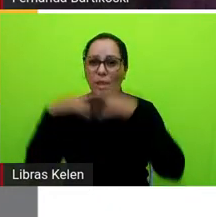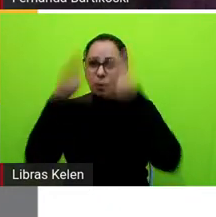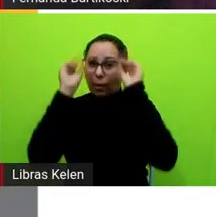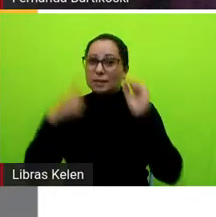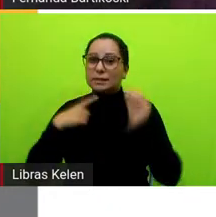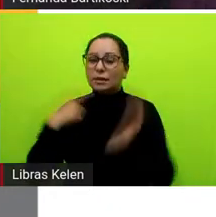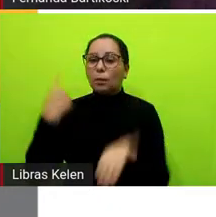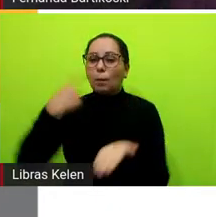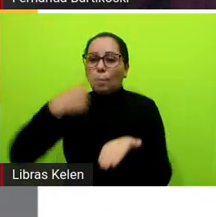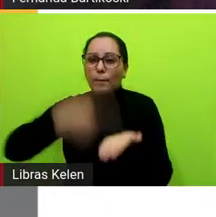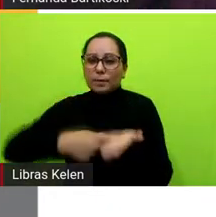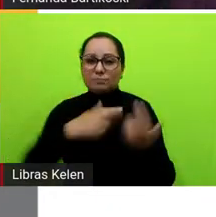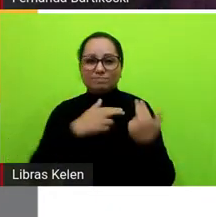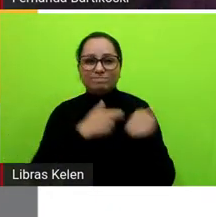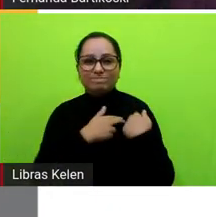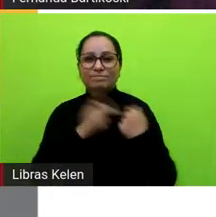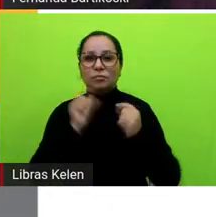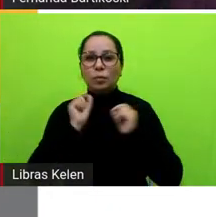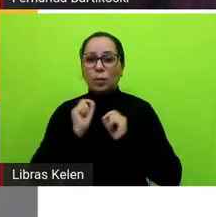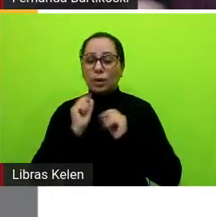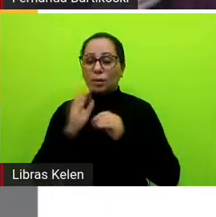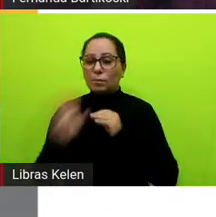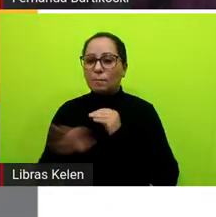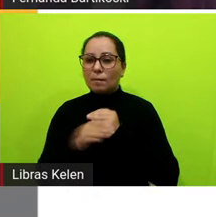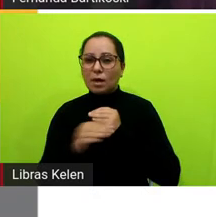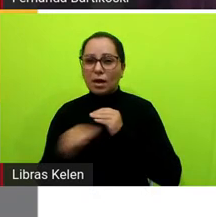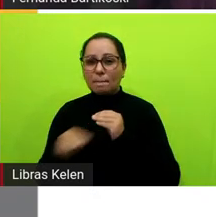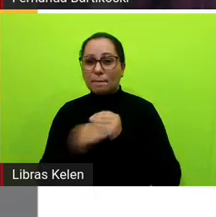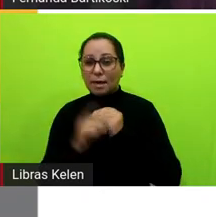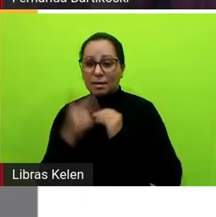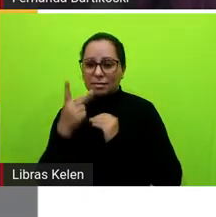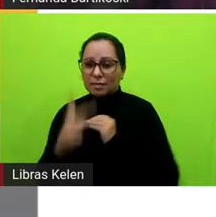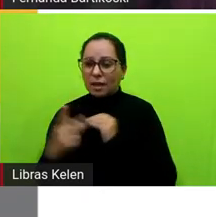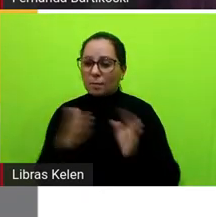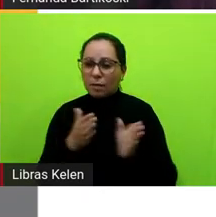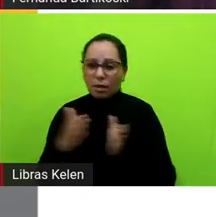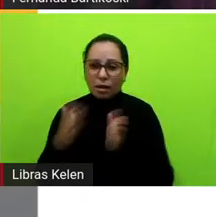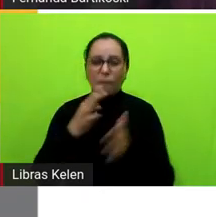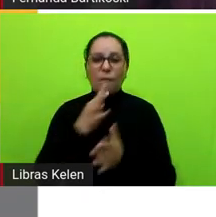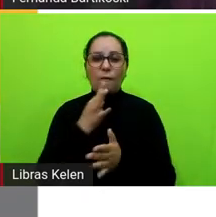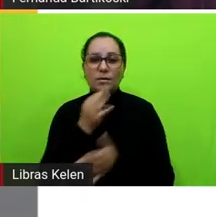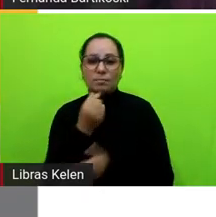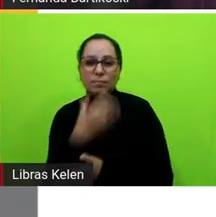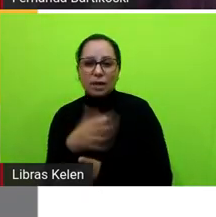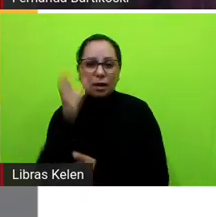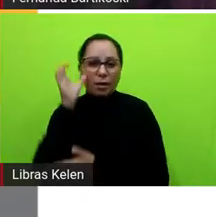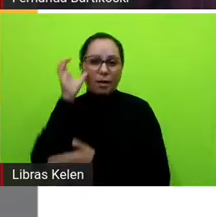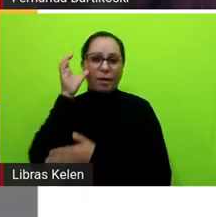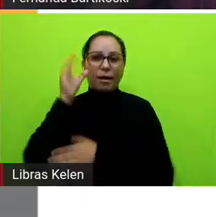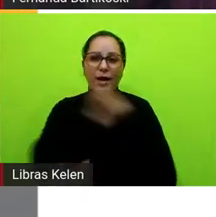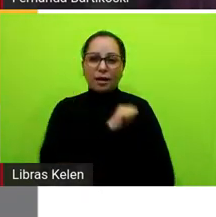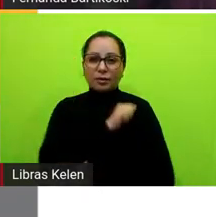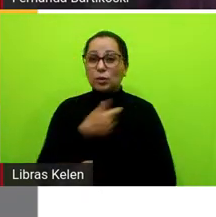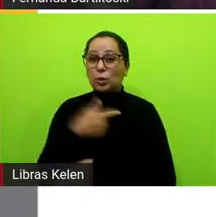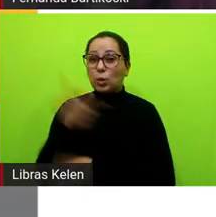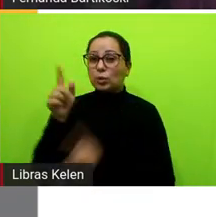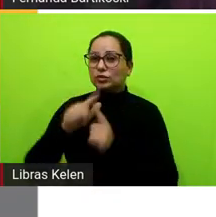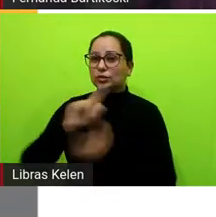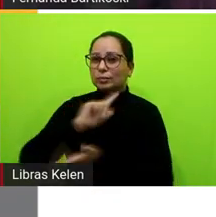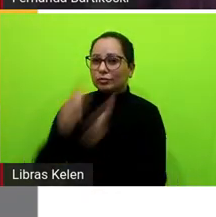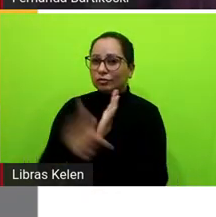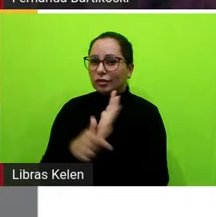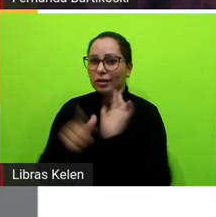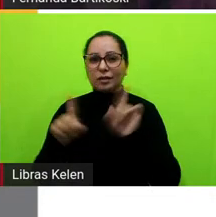de ir acrescentando ao repertório de conhecimentos dos alunos outros gêneros outros